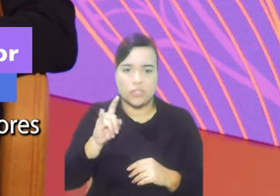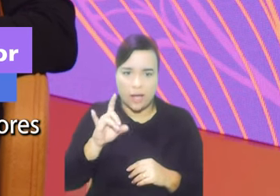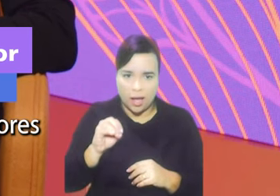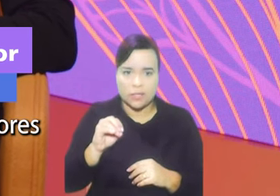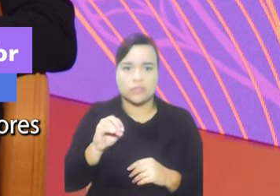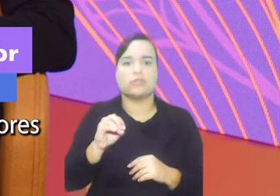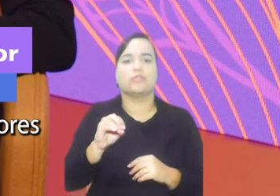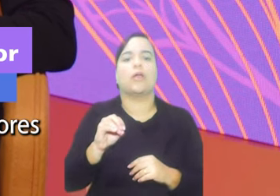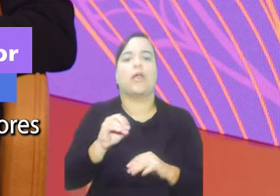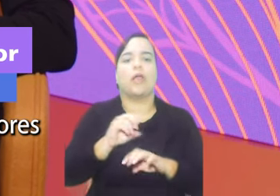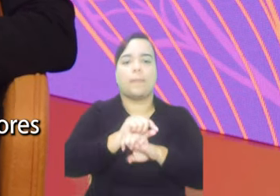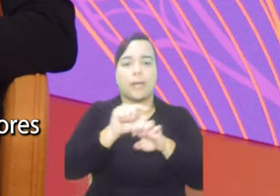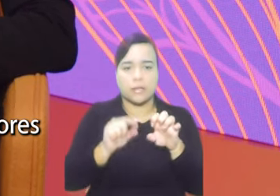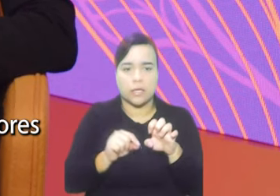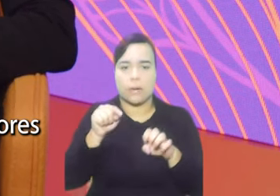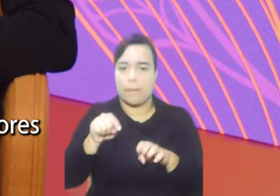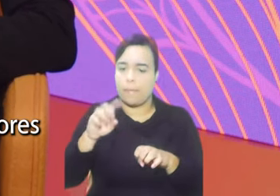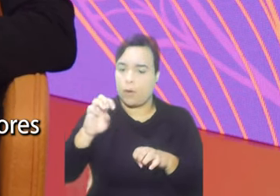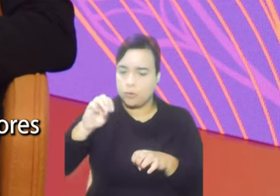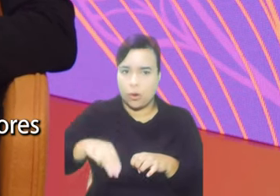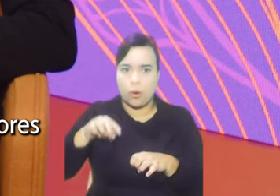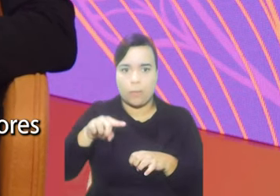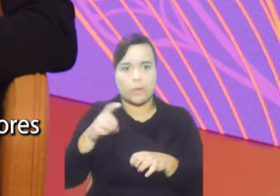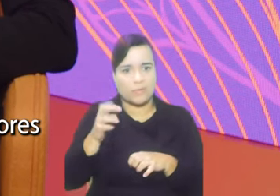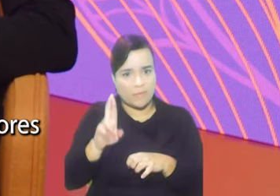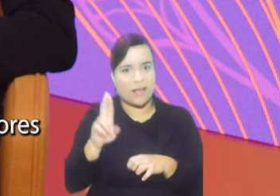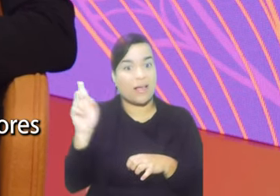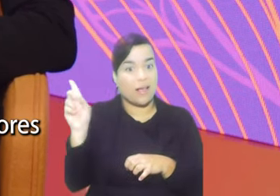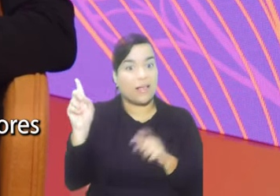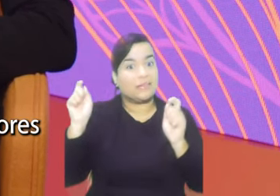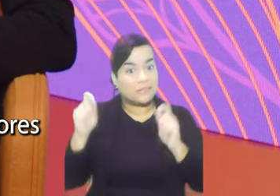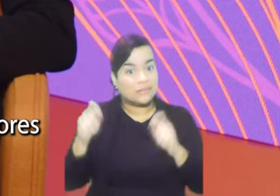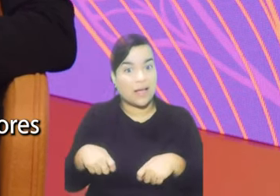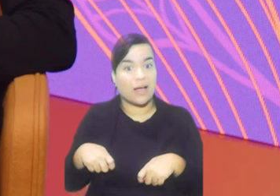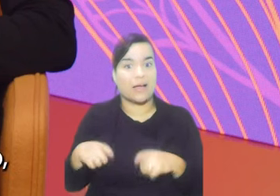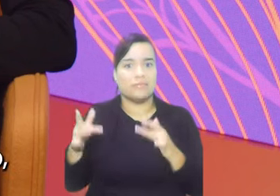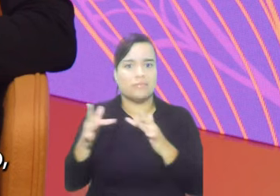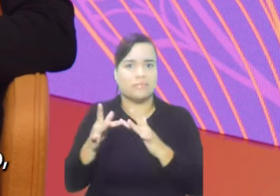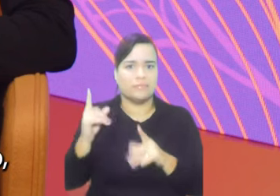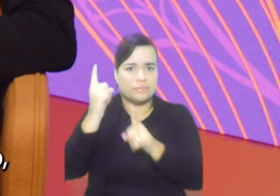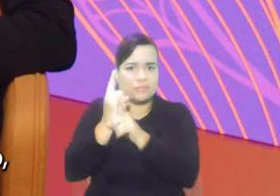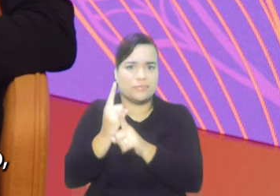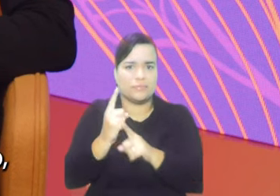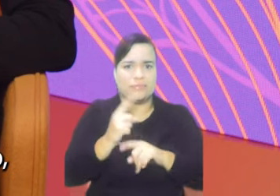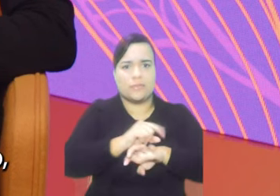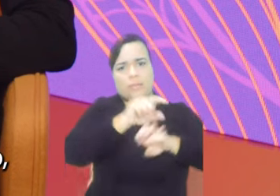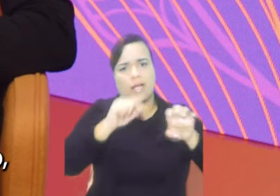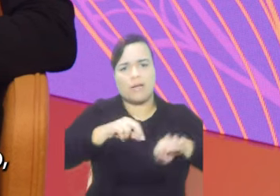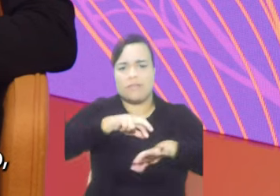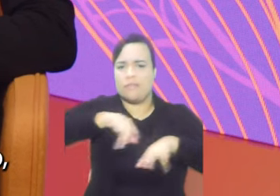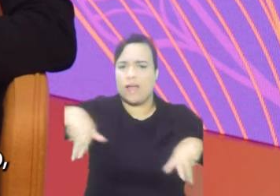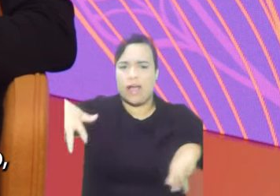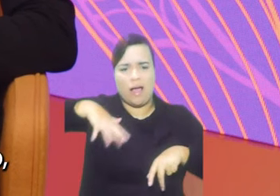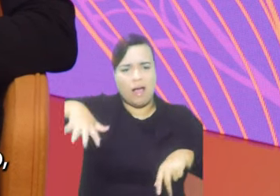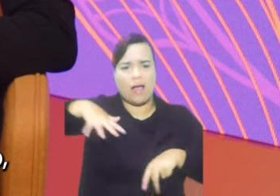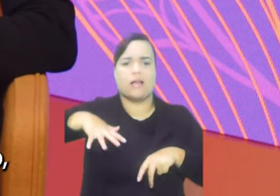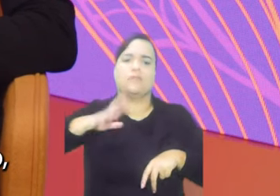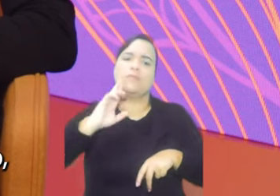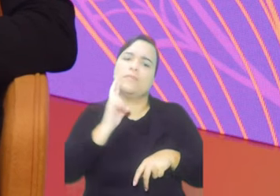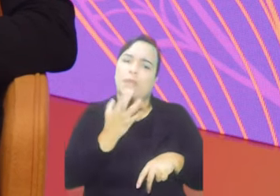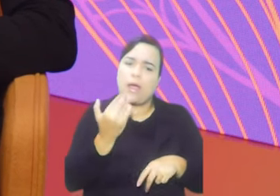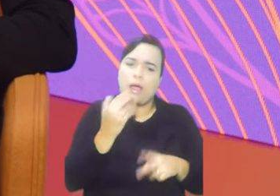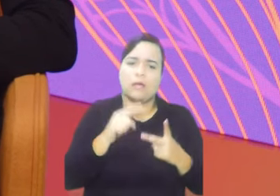consegue encontrar empreendedores de diversas áreas de gastronomia, da parte de moda, da parte de